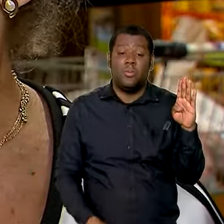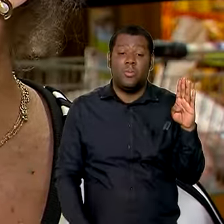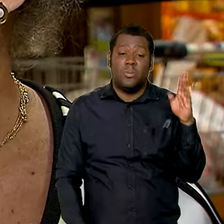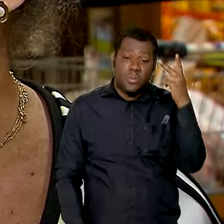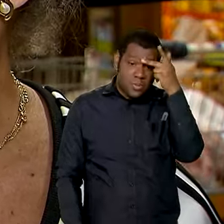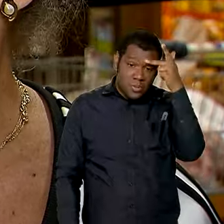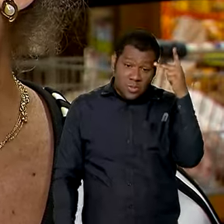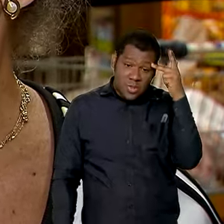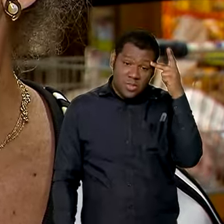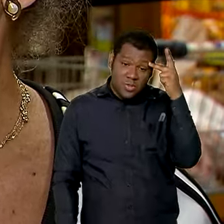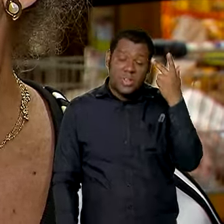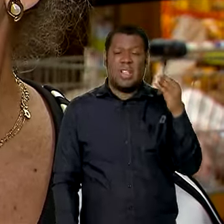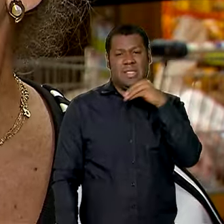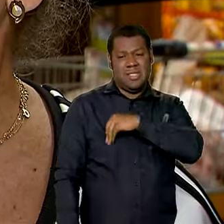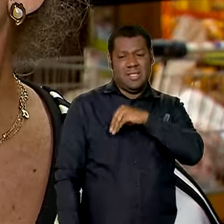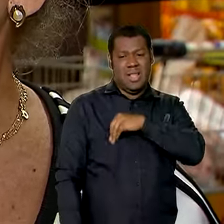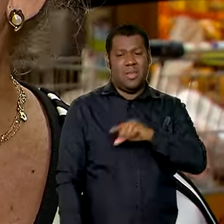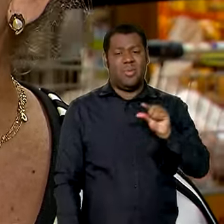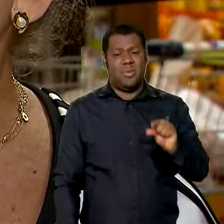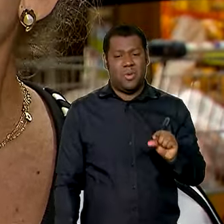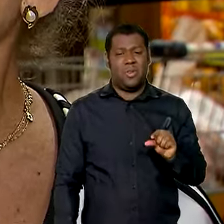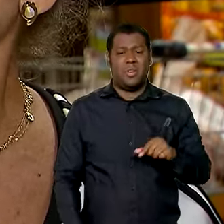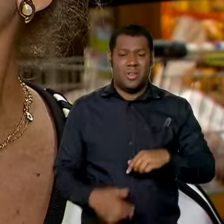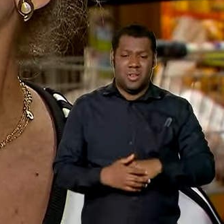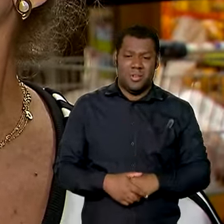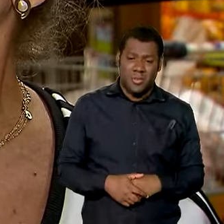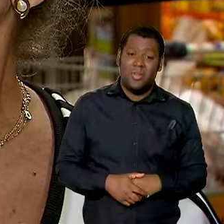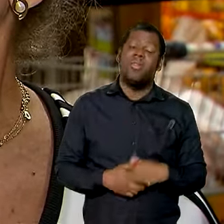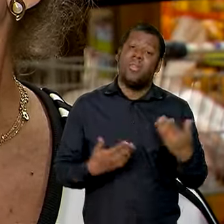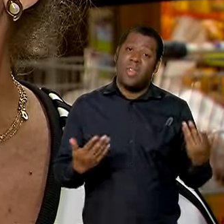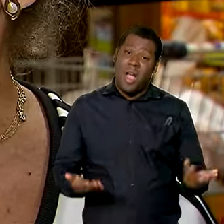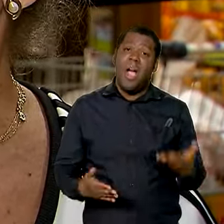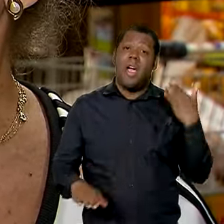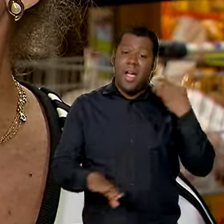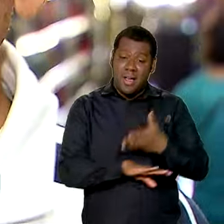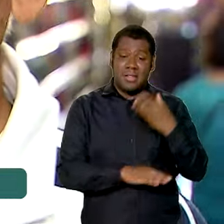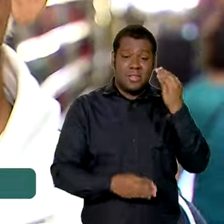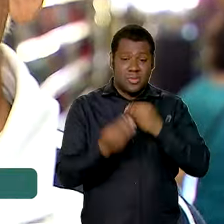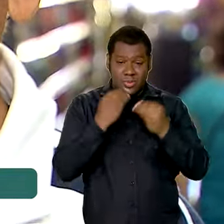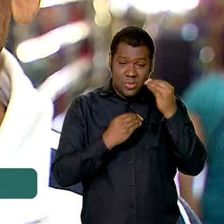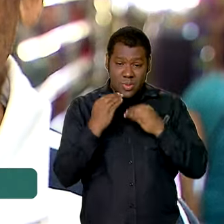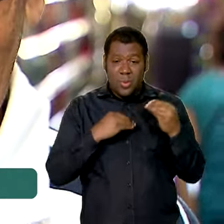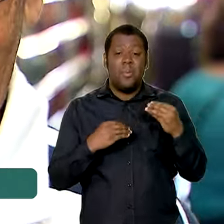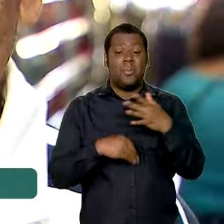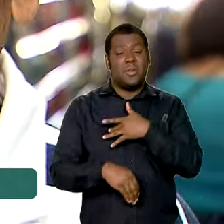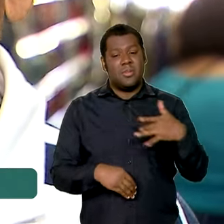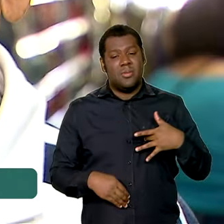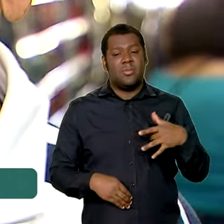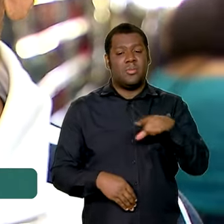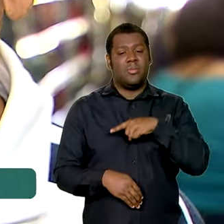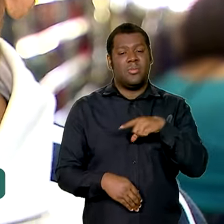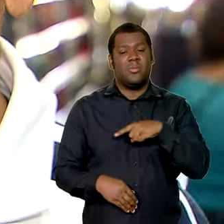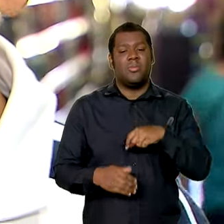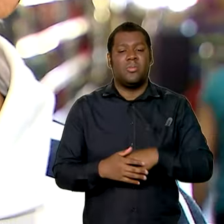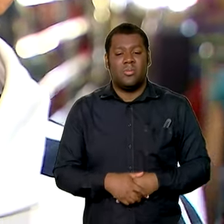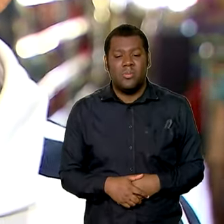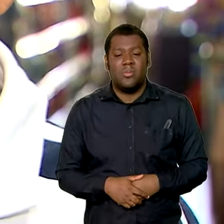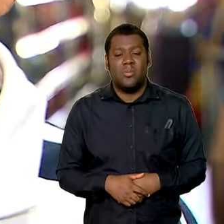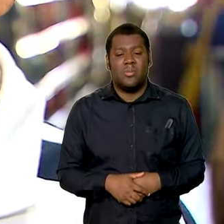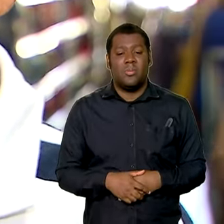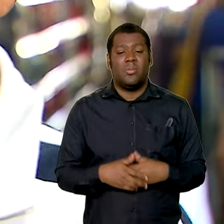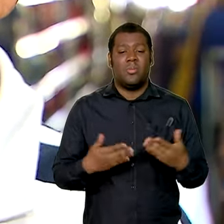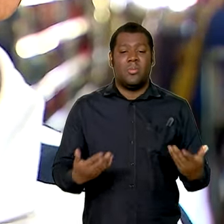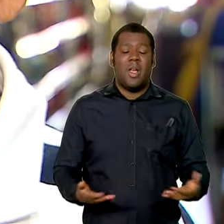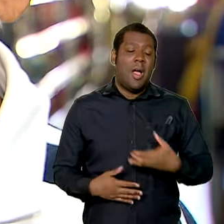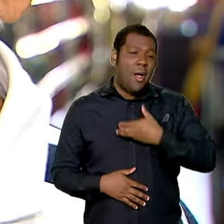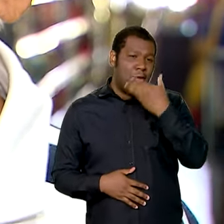vive de um salário mínimo, fica muito pesada a cesta básica. Uma das coisas melhores que a gente pode ter na vida é comer